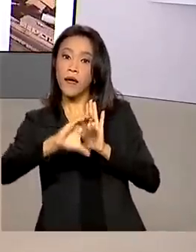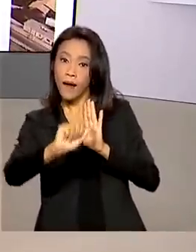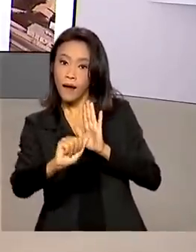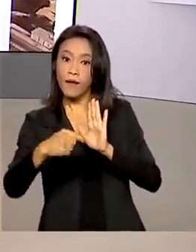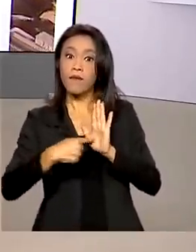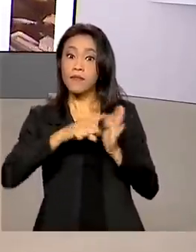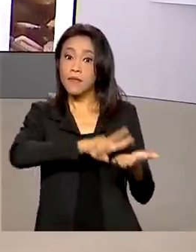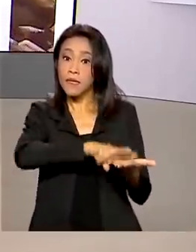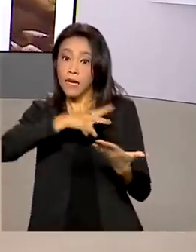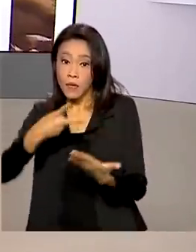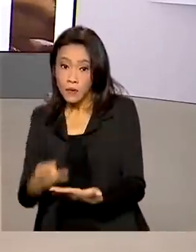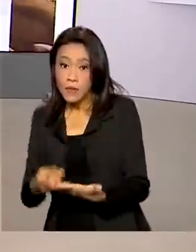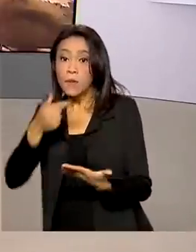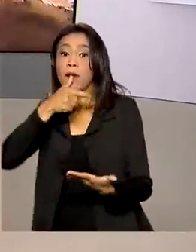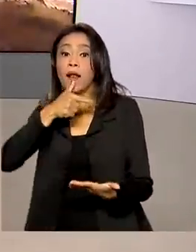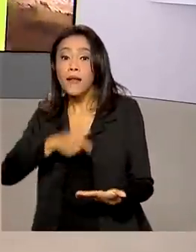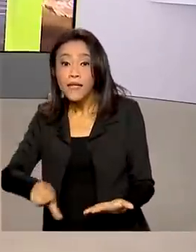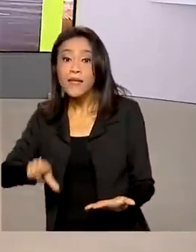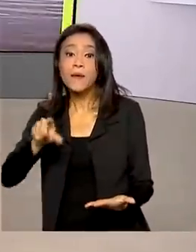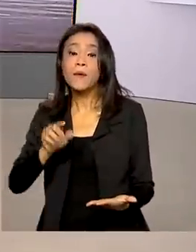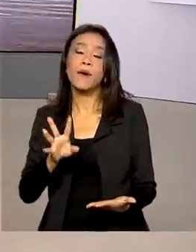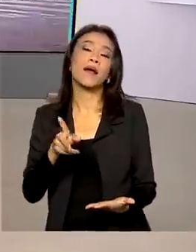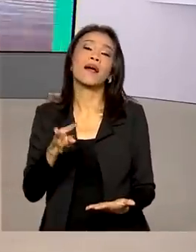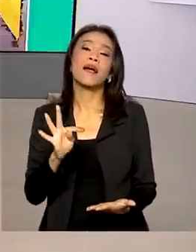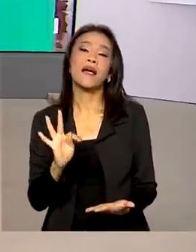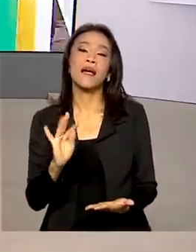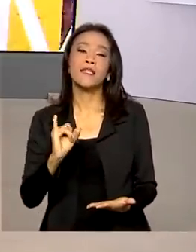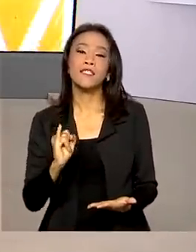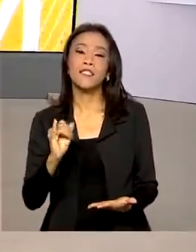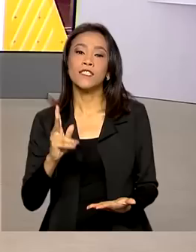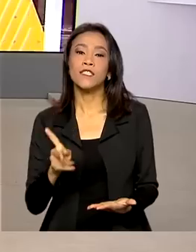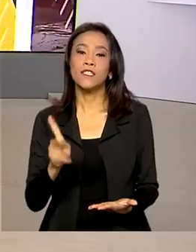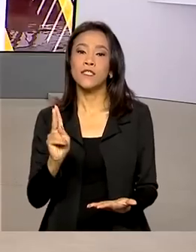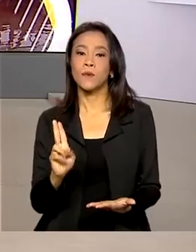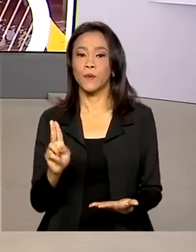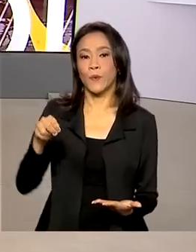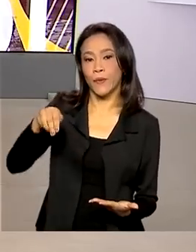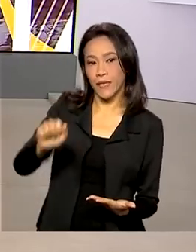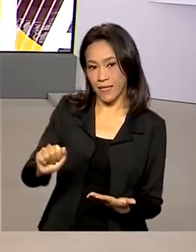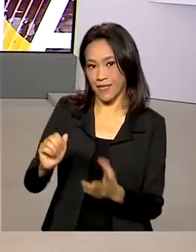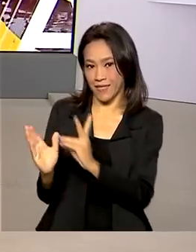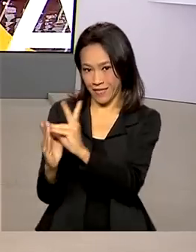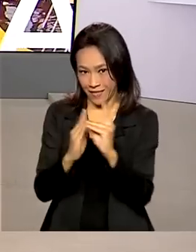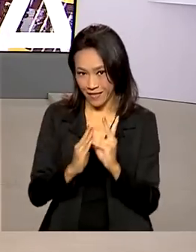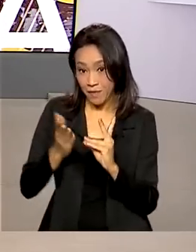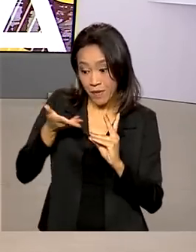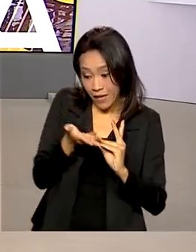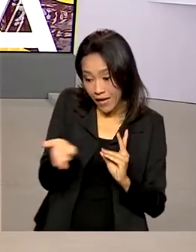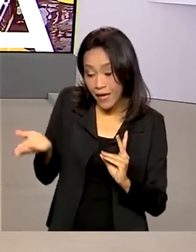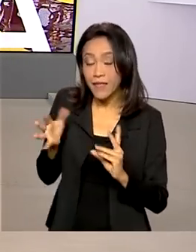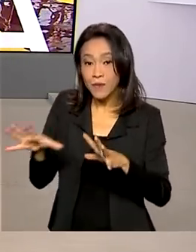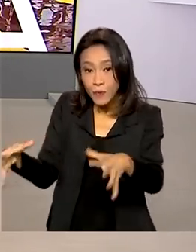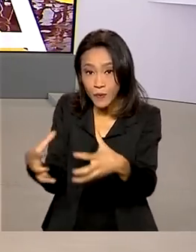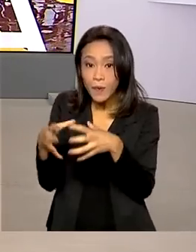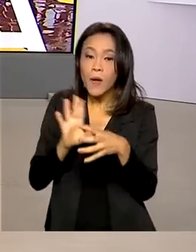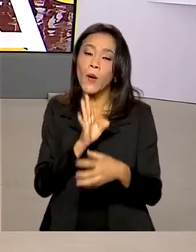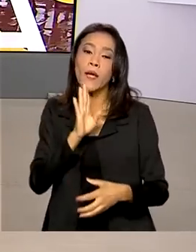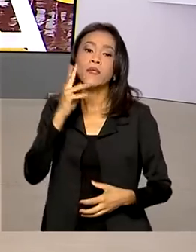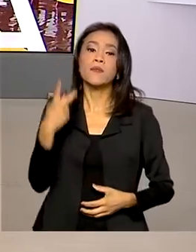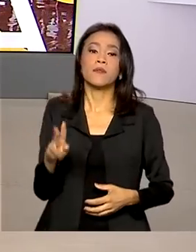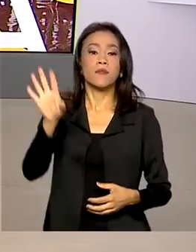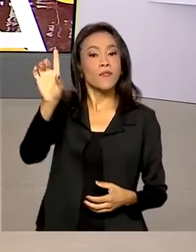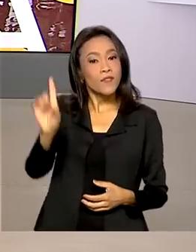traduzido para a língua indígena ticuna. O objetivo é fazer com que essa etnia indígena conheça os seus